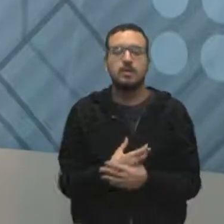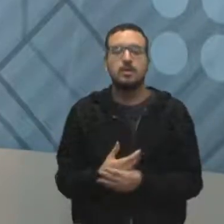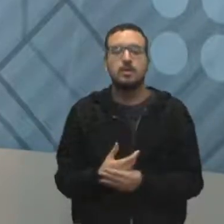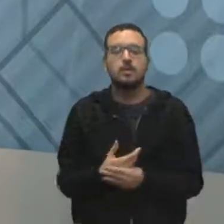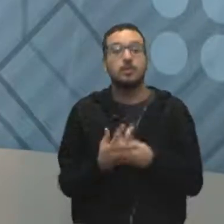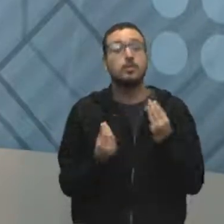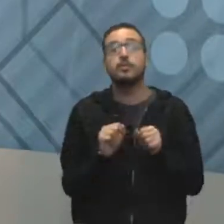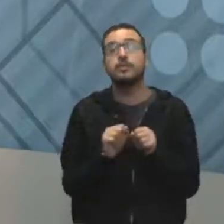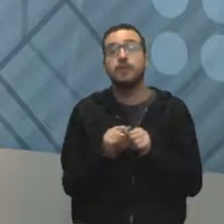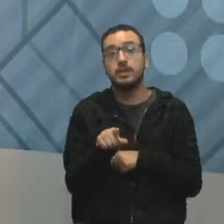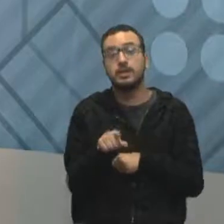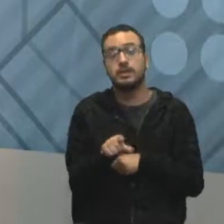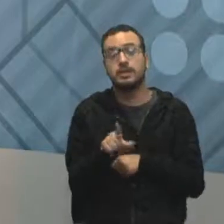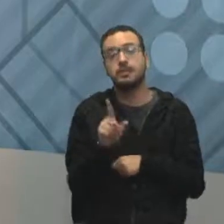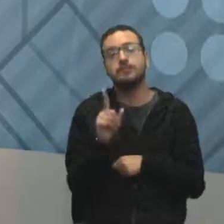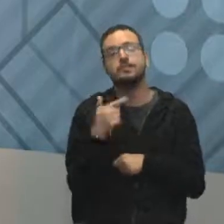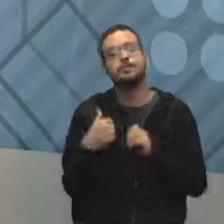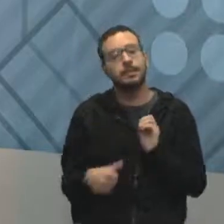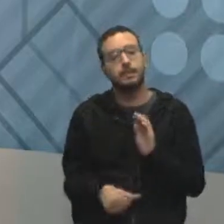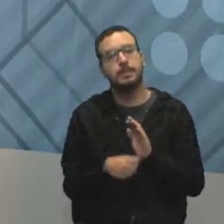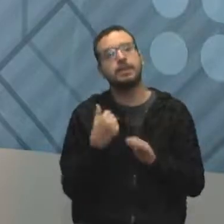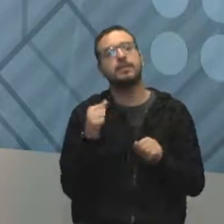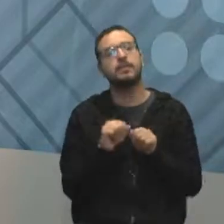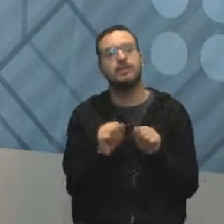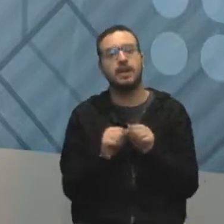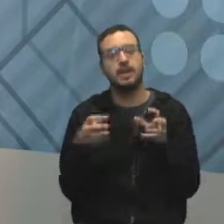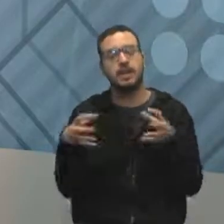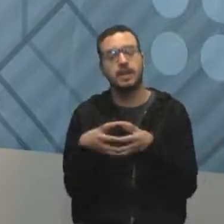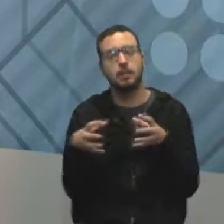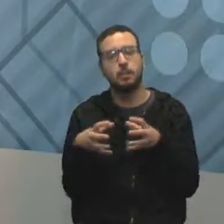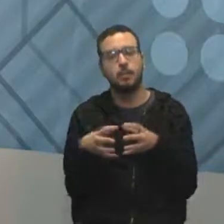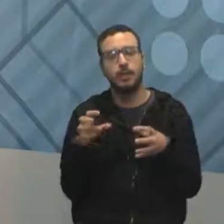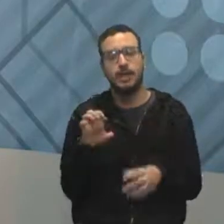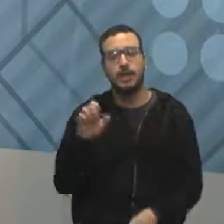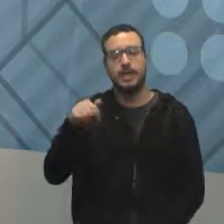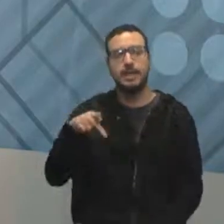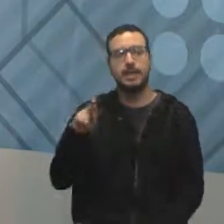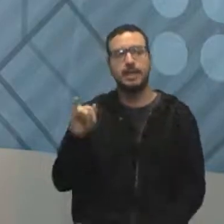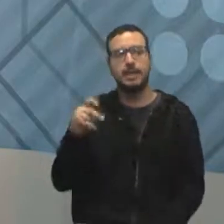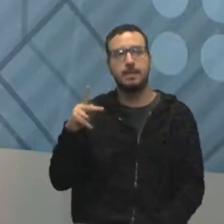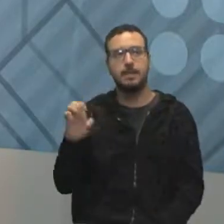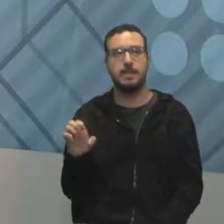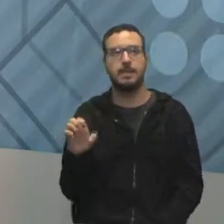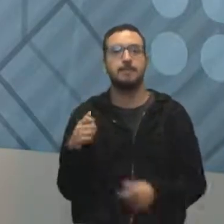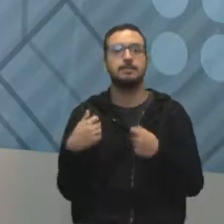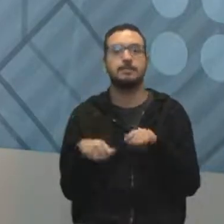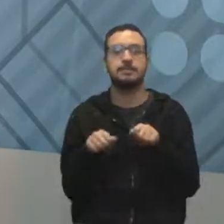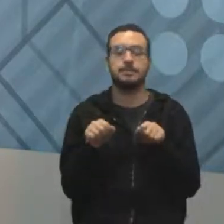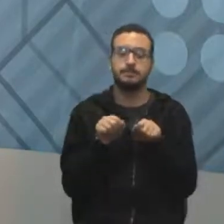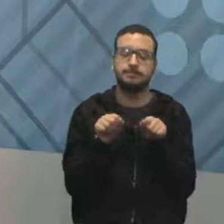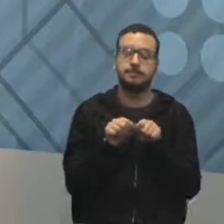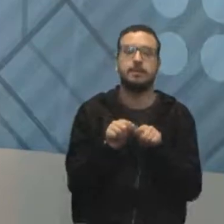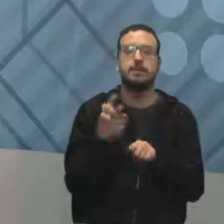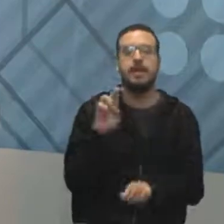E como é que você faz isso? Primeiro montando a equipe. E montar a equipe é montar o RH. Então você vai chamar as pessoas, ó,